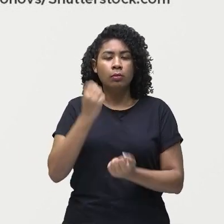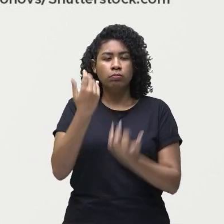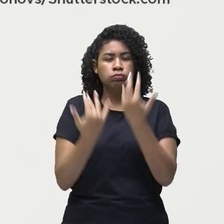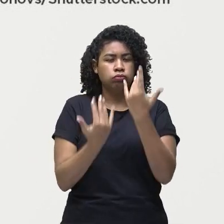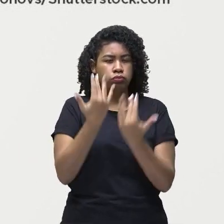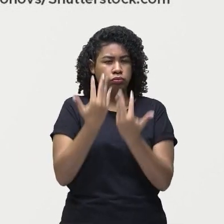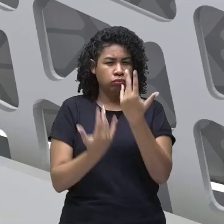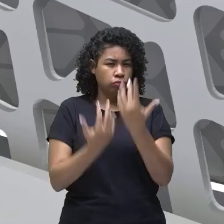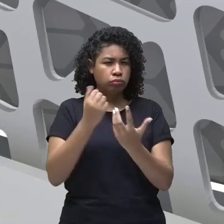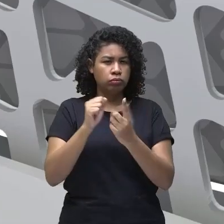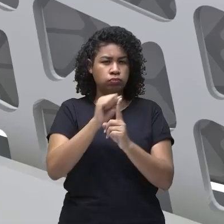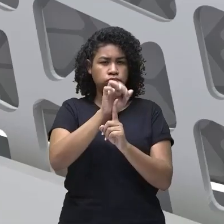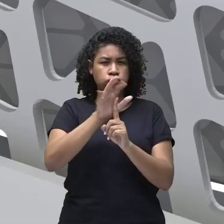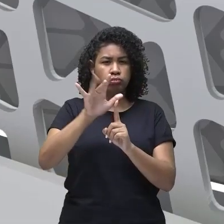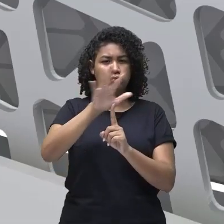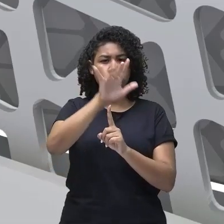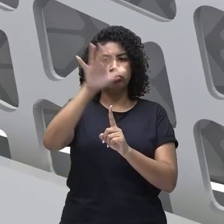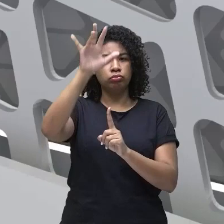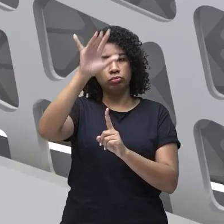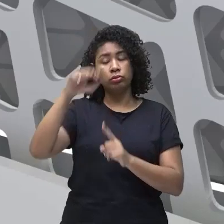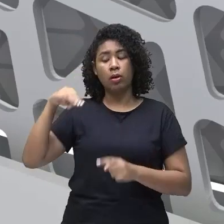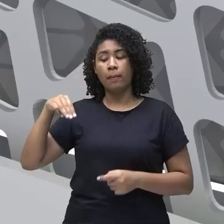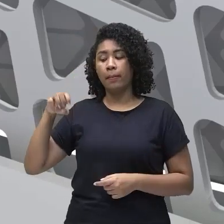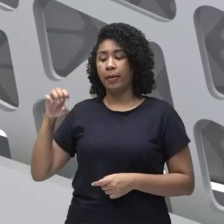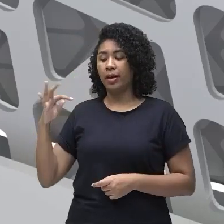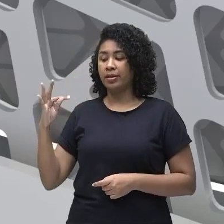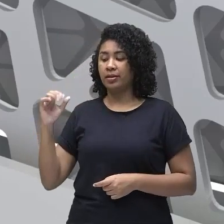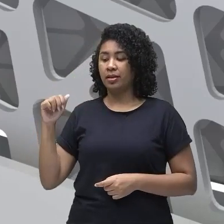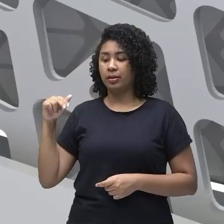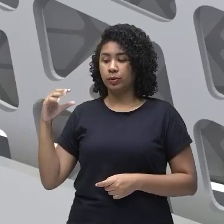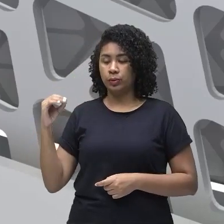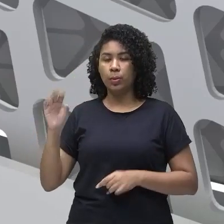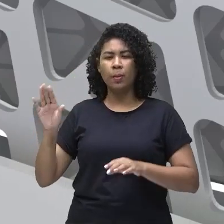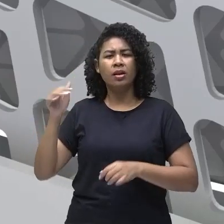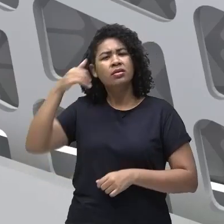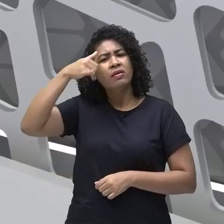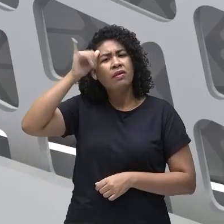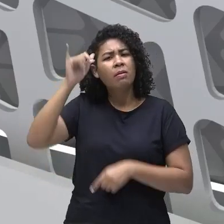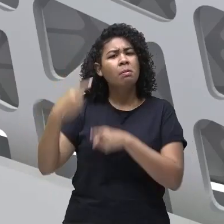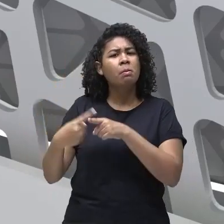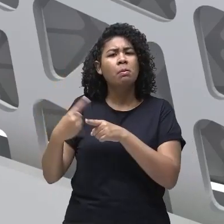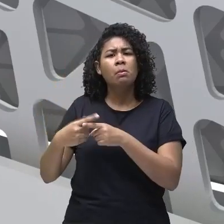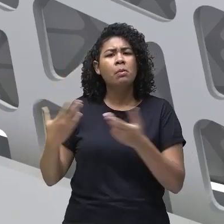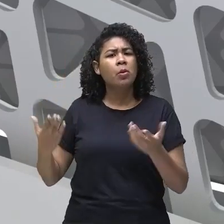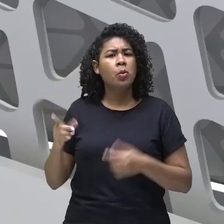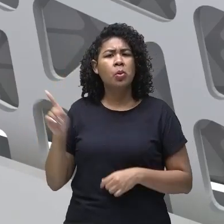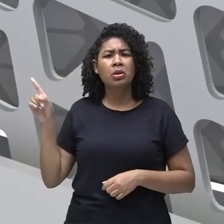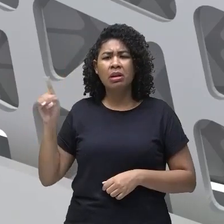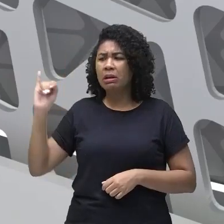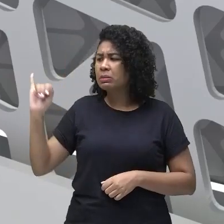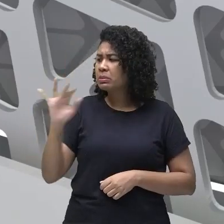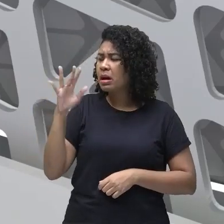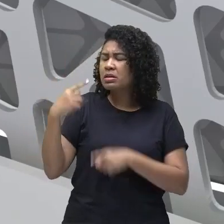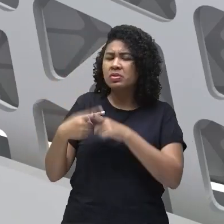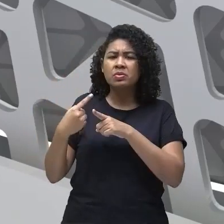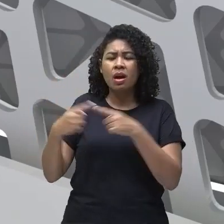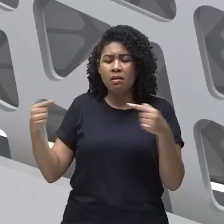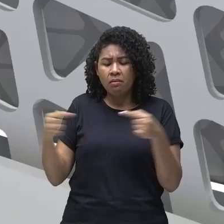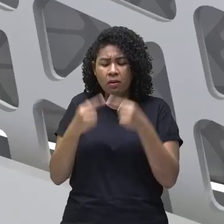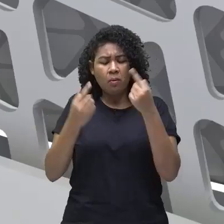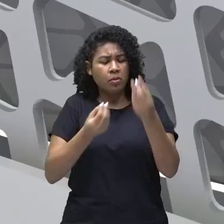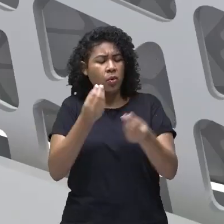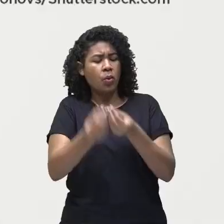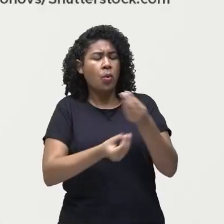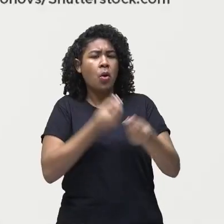podem provocar metano. E as vaquinhas, por que as vaquinhas estão aí na nossa imagem, o que elas têm a ver